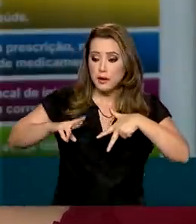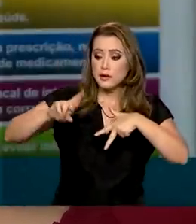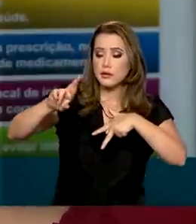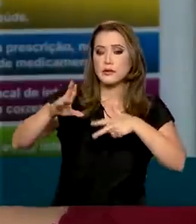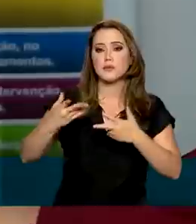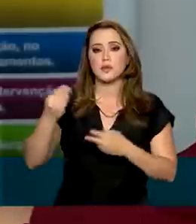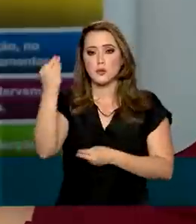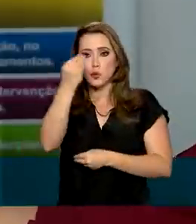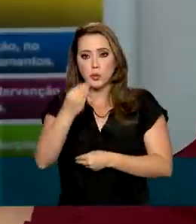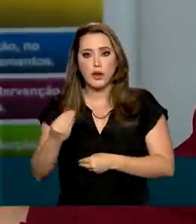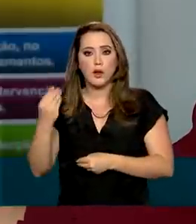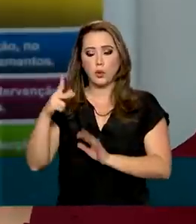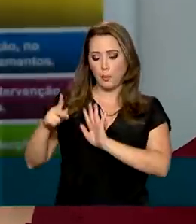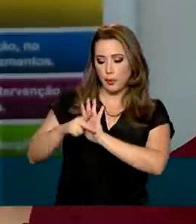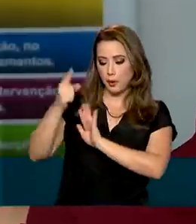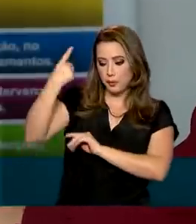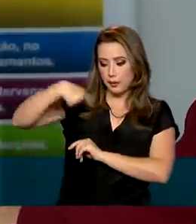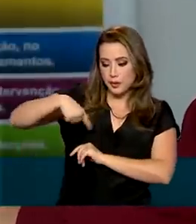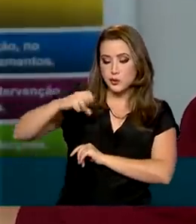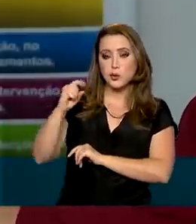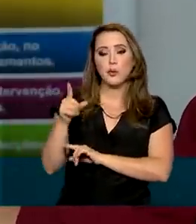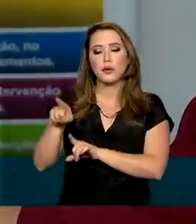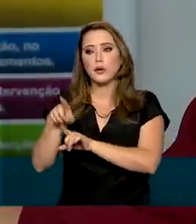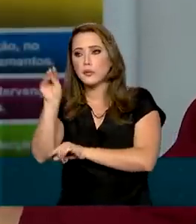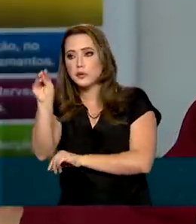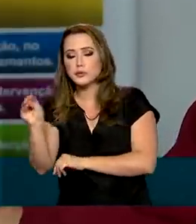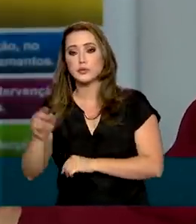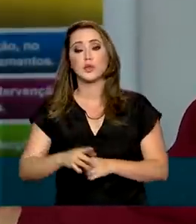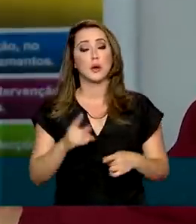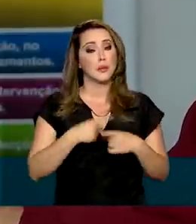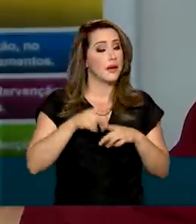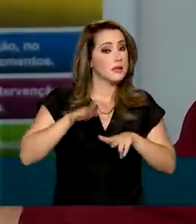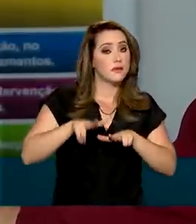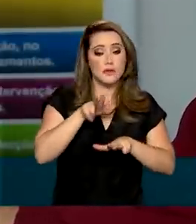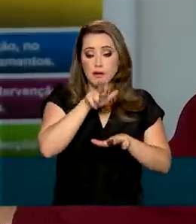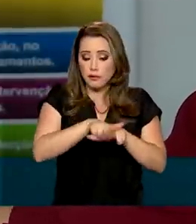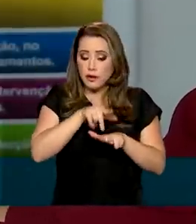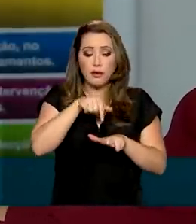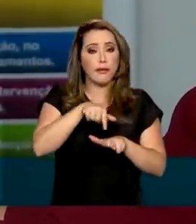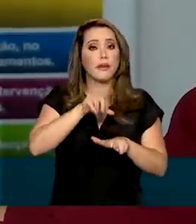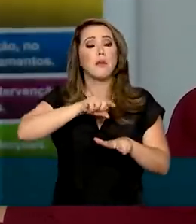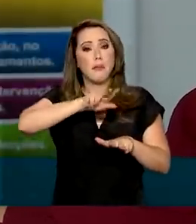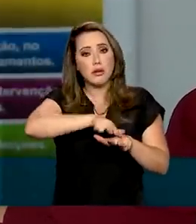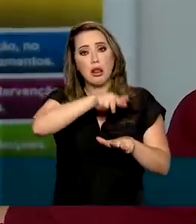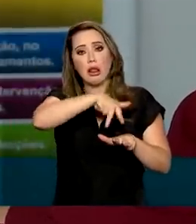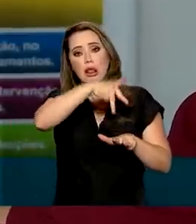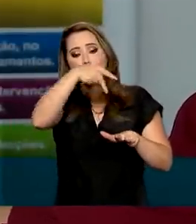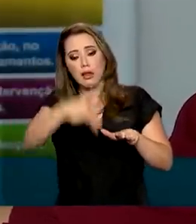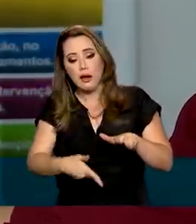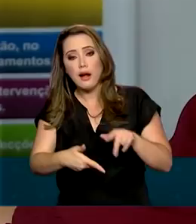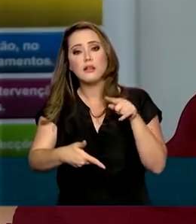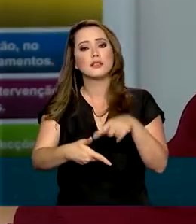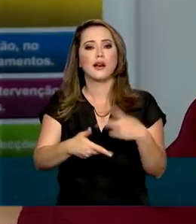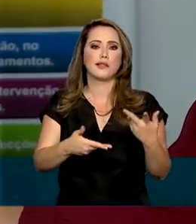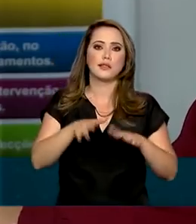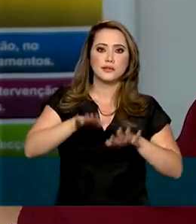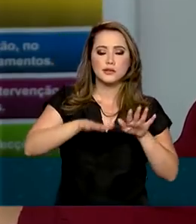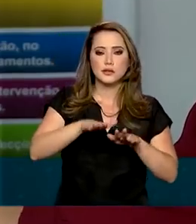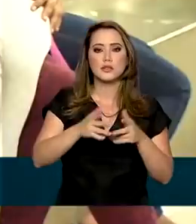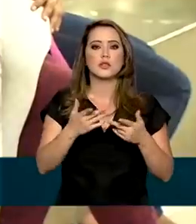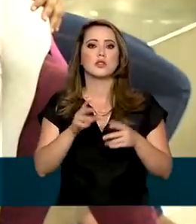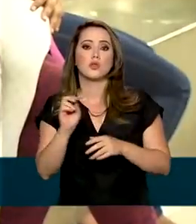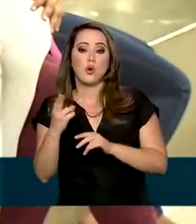pelo seu autocuidado. Durante a internação, o paciente pode ter uma queda no ambiente hospitalar, a questão de um erro de